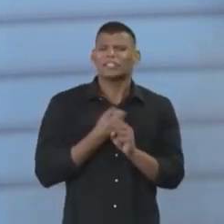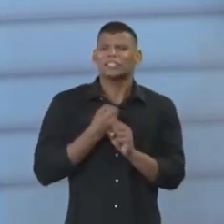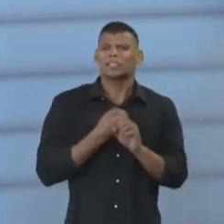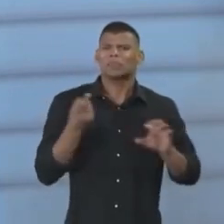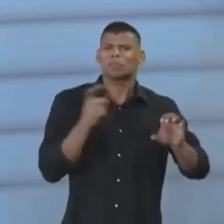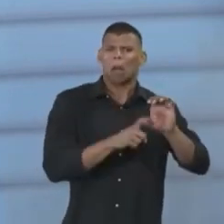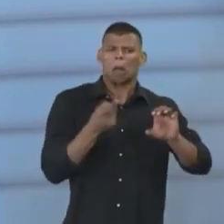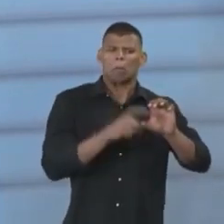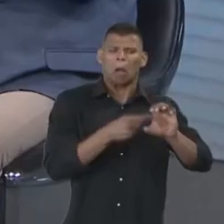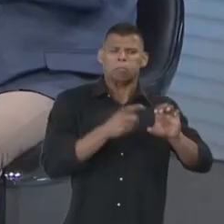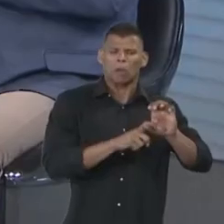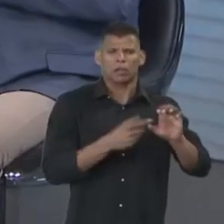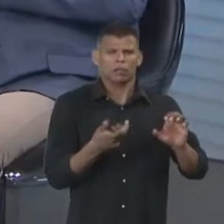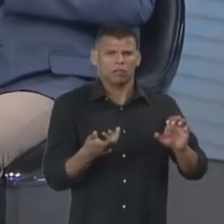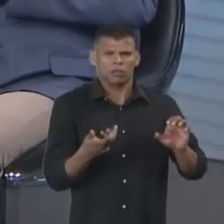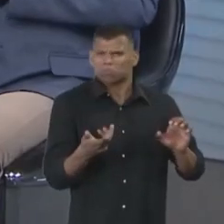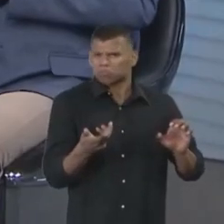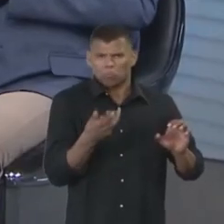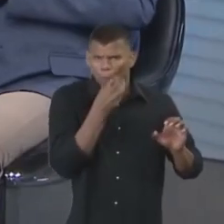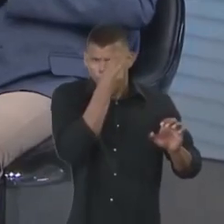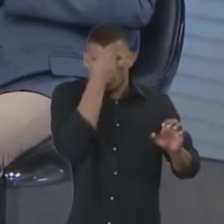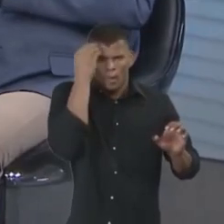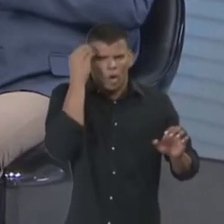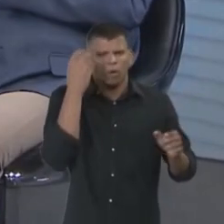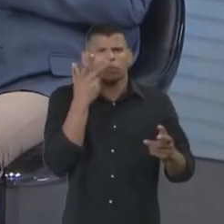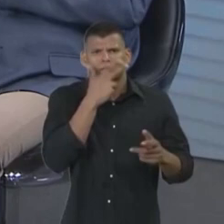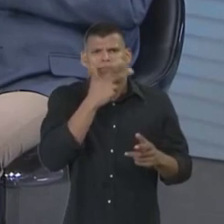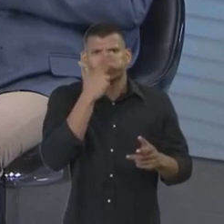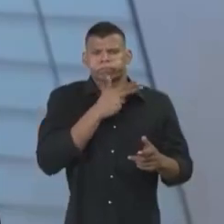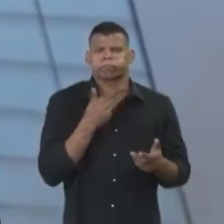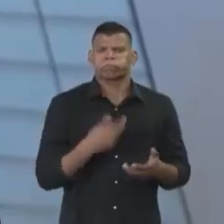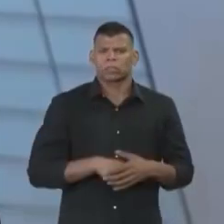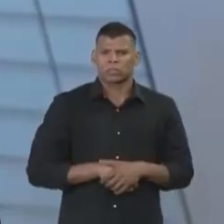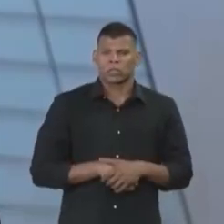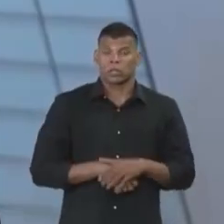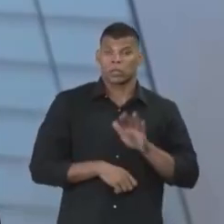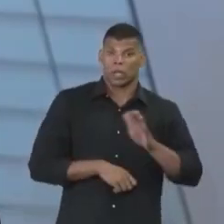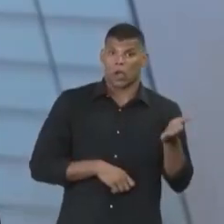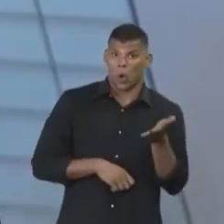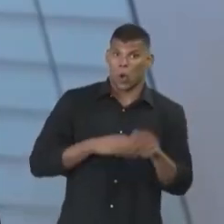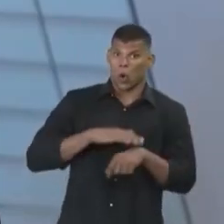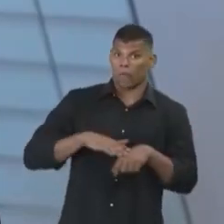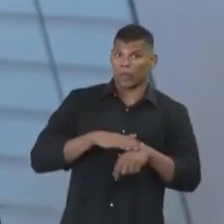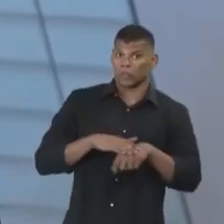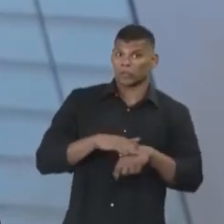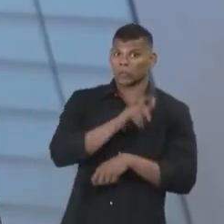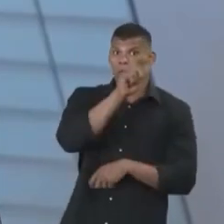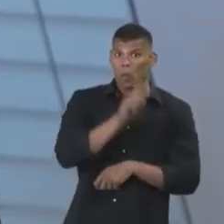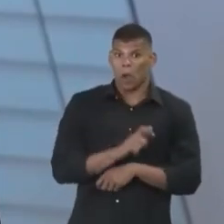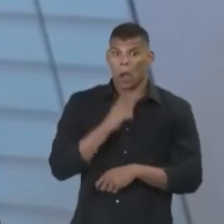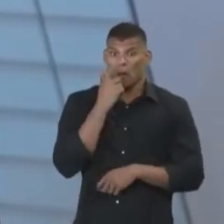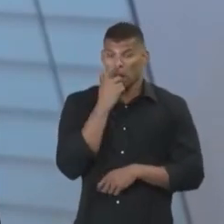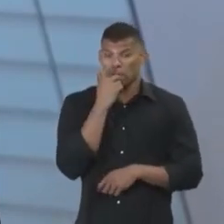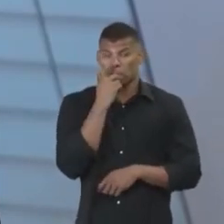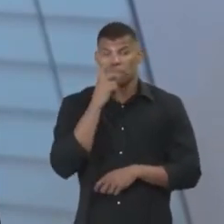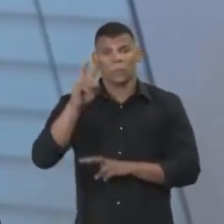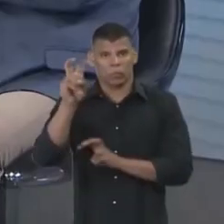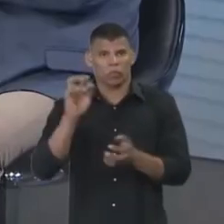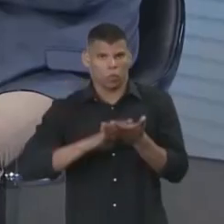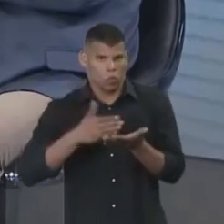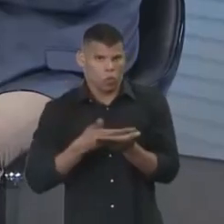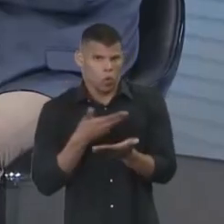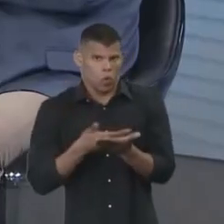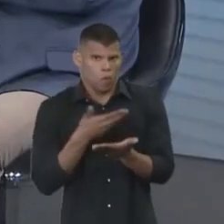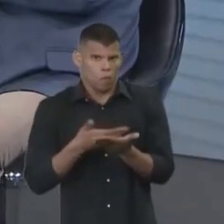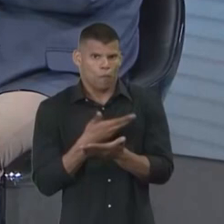Aliás, a doutora, eu estou conversando aqui com a doutora Blaine Queiroz Caúla, sobre o livro dela, Direito Constitucional Ambiental, e foi lançado numa